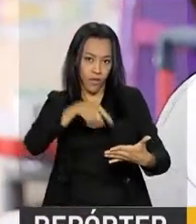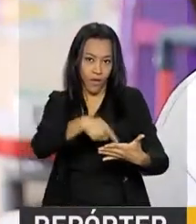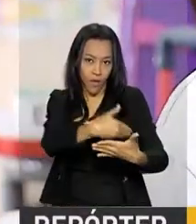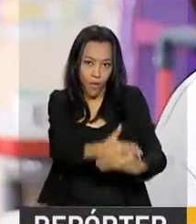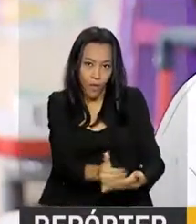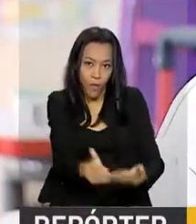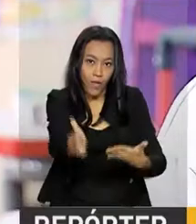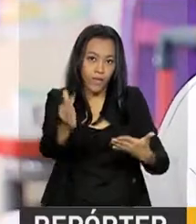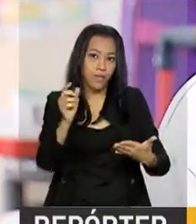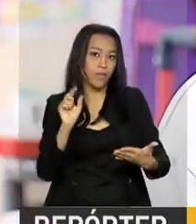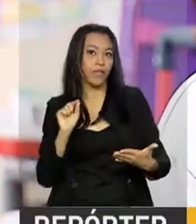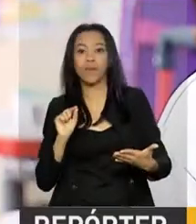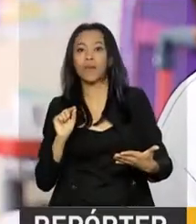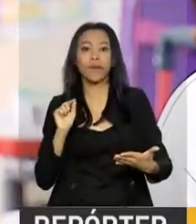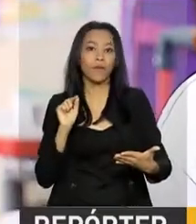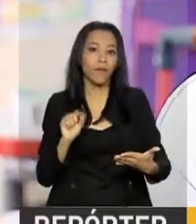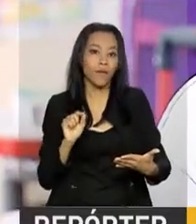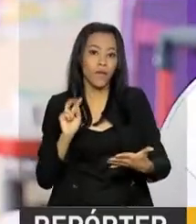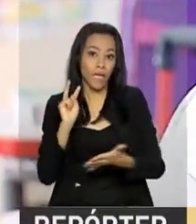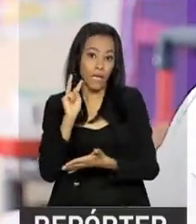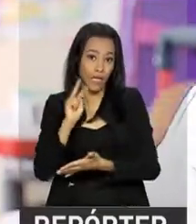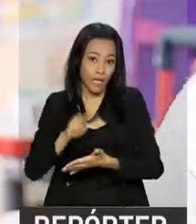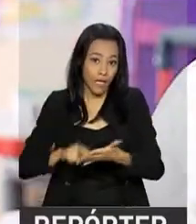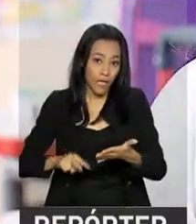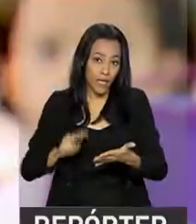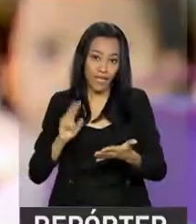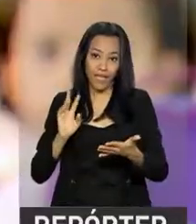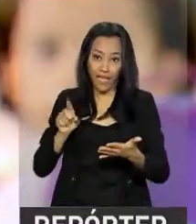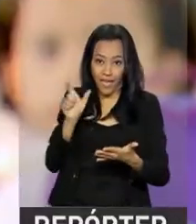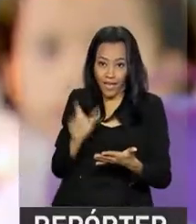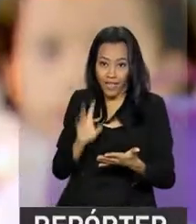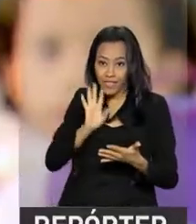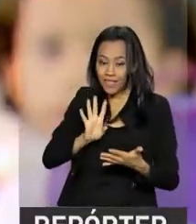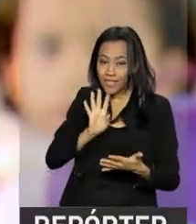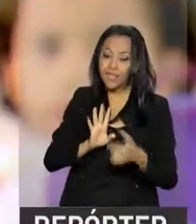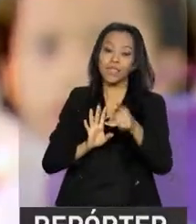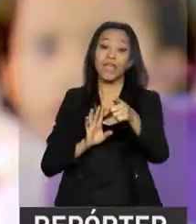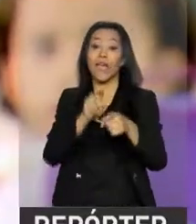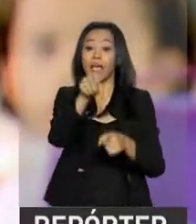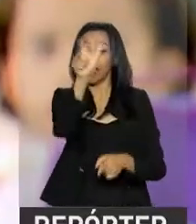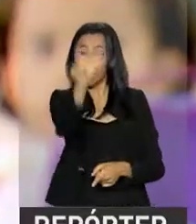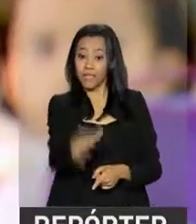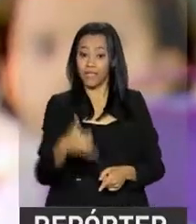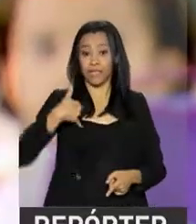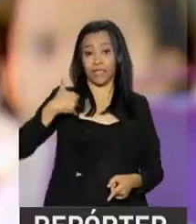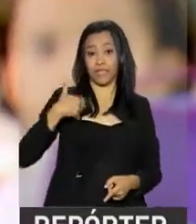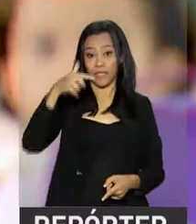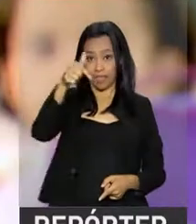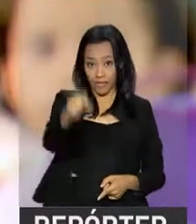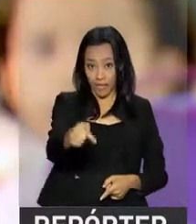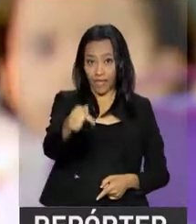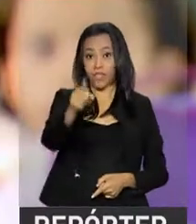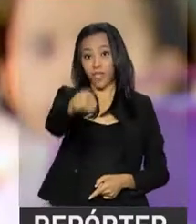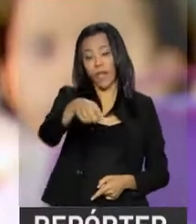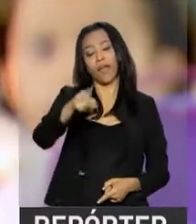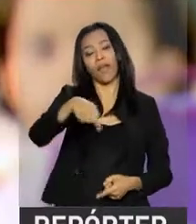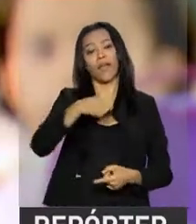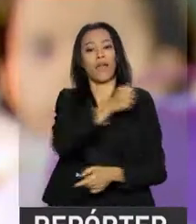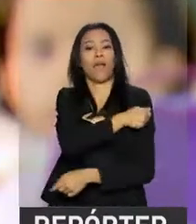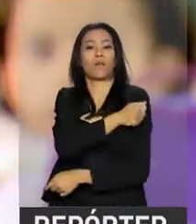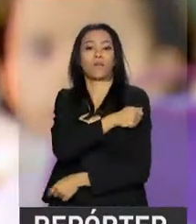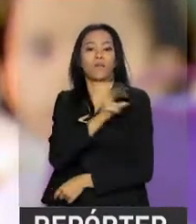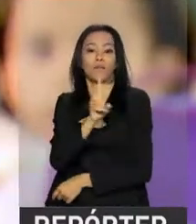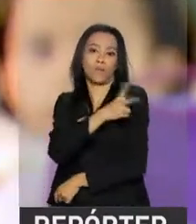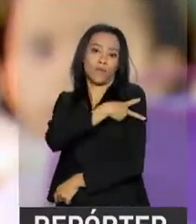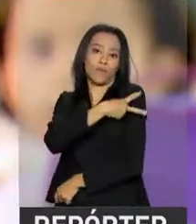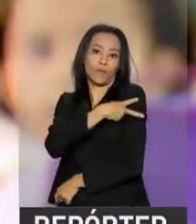delas. Aqui lhe pareceu mais simpática. A pequena Marcela Nunes, de 7 anos, é aluna do segundo ano